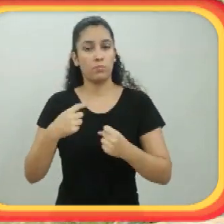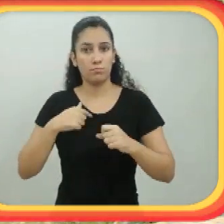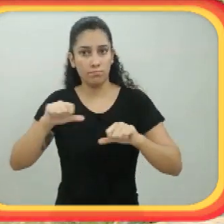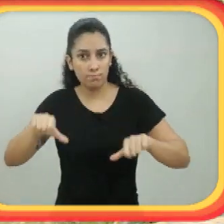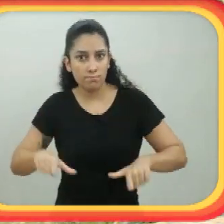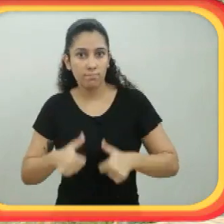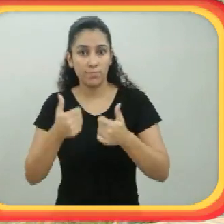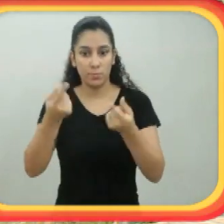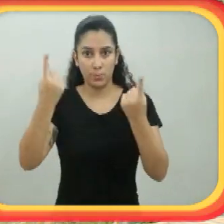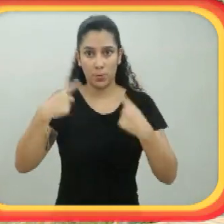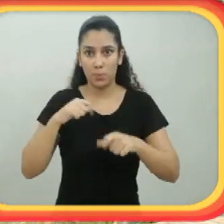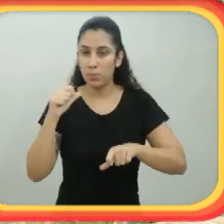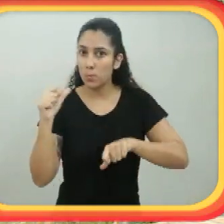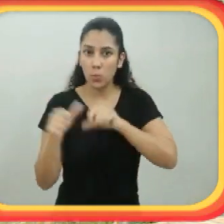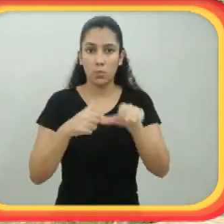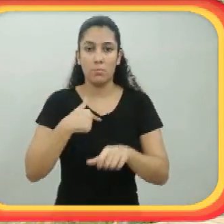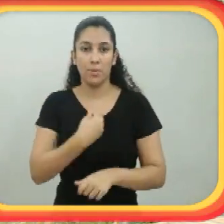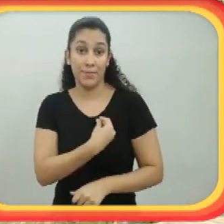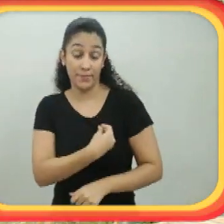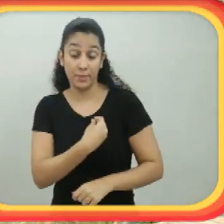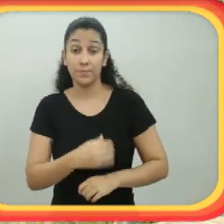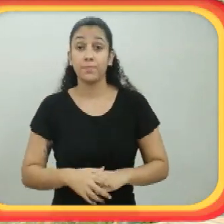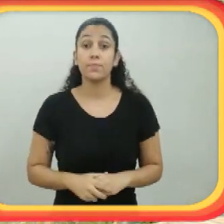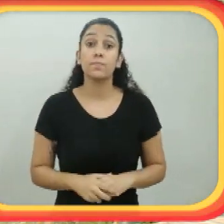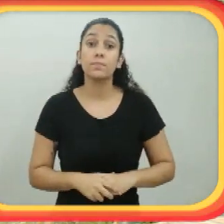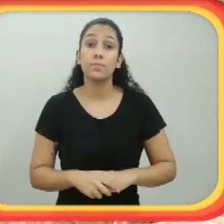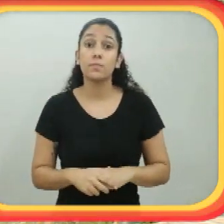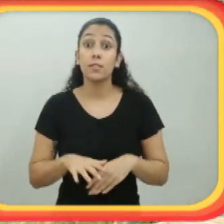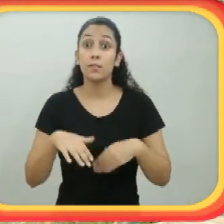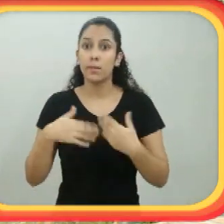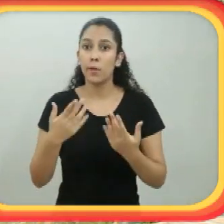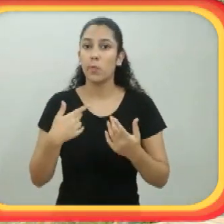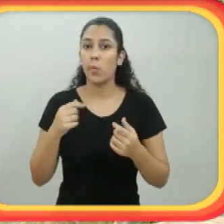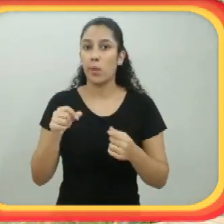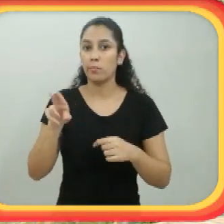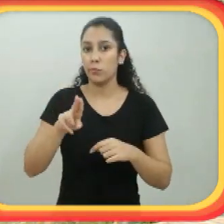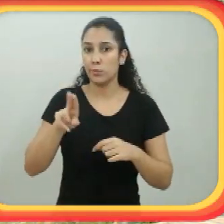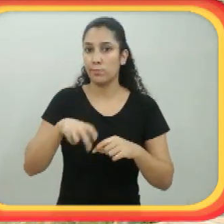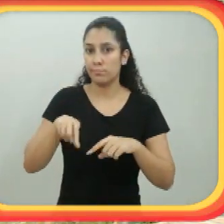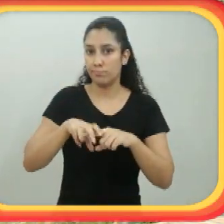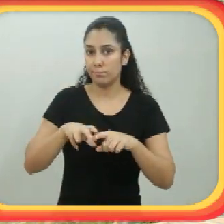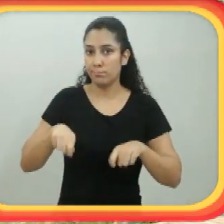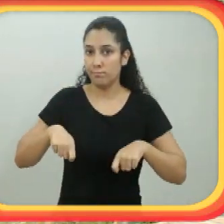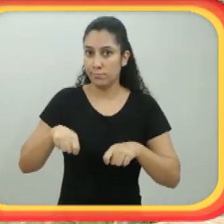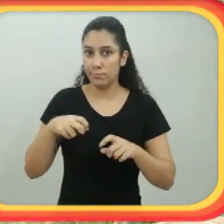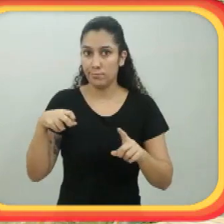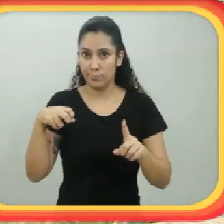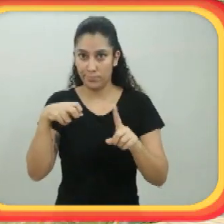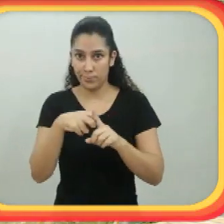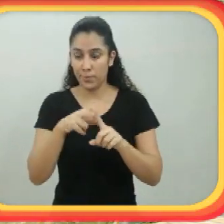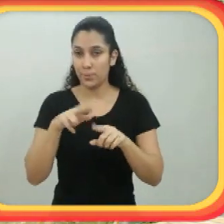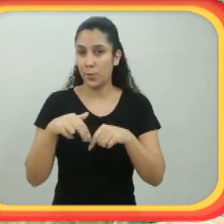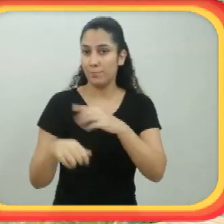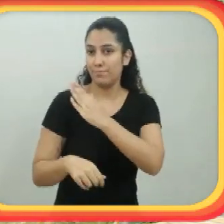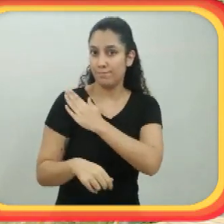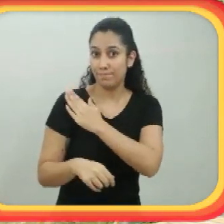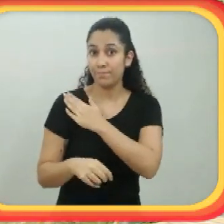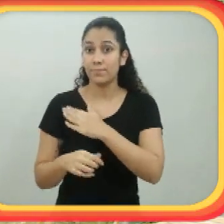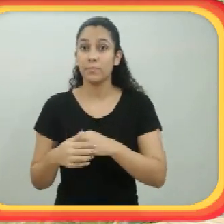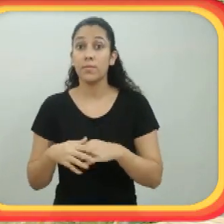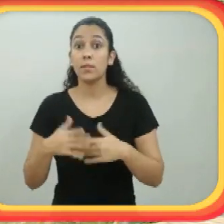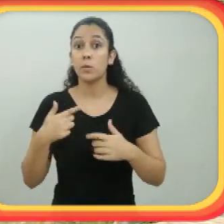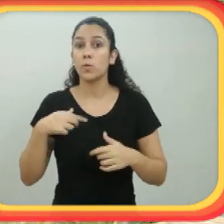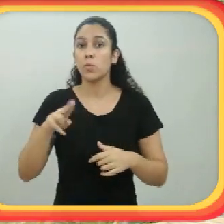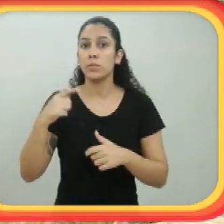um processo forte de reabilitação, com muitas mudanças na minha vida, né?